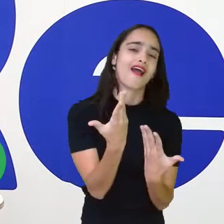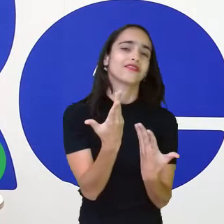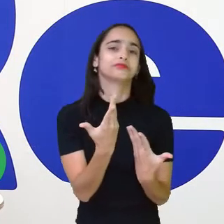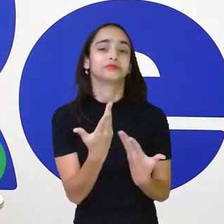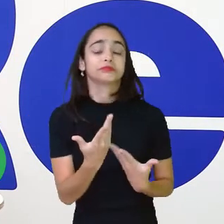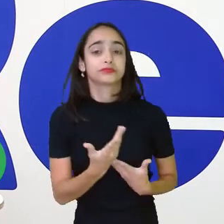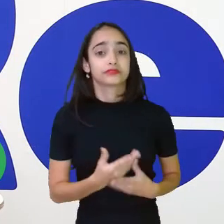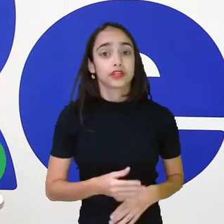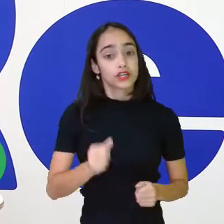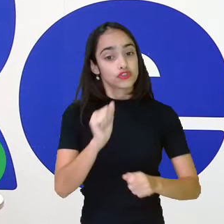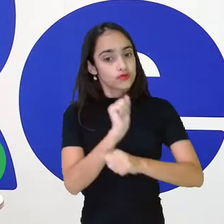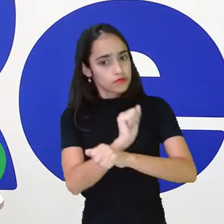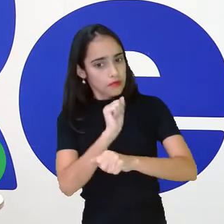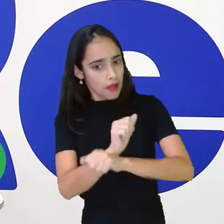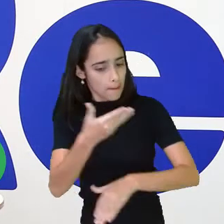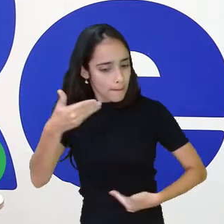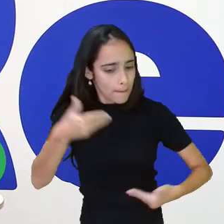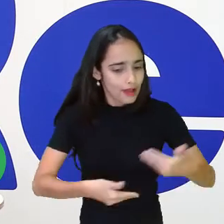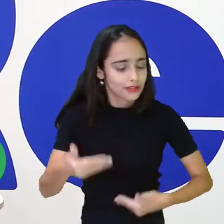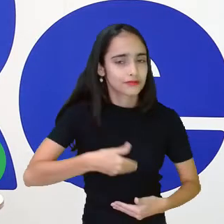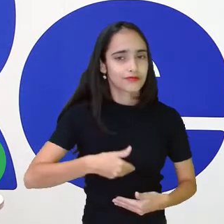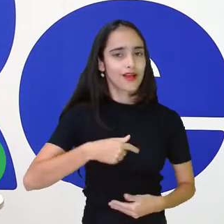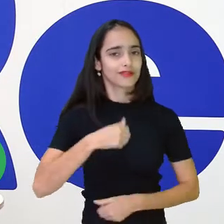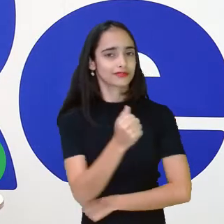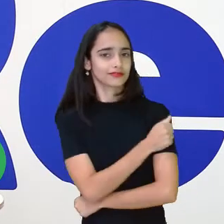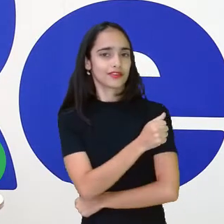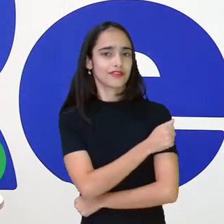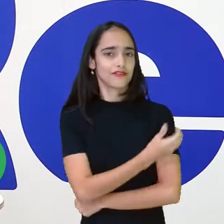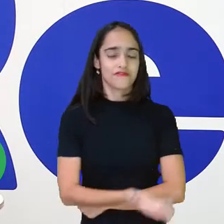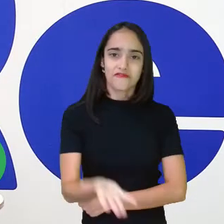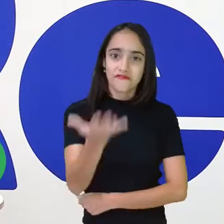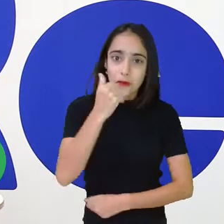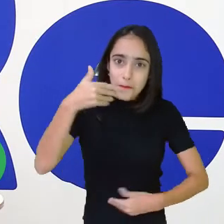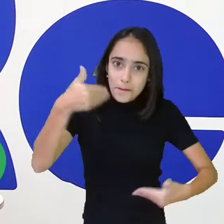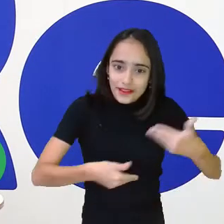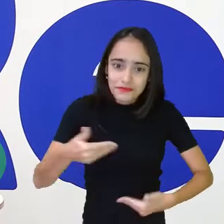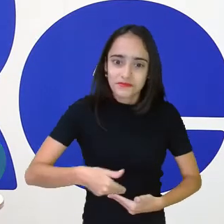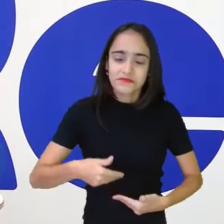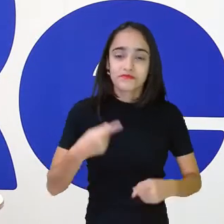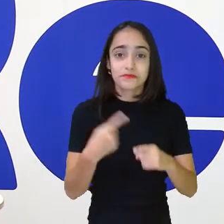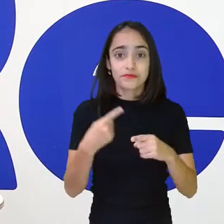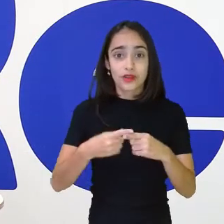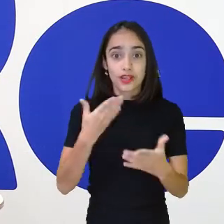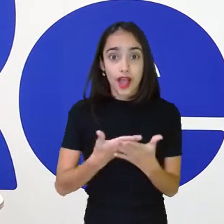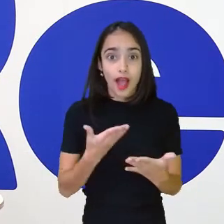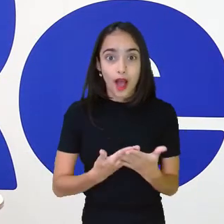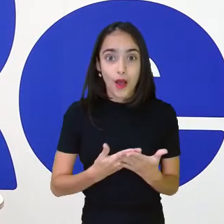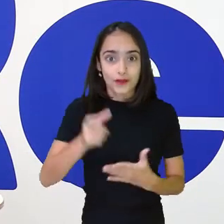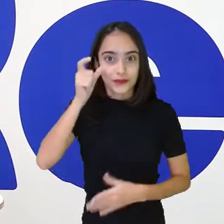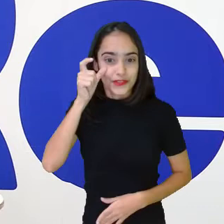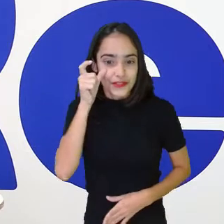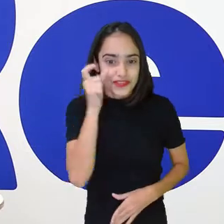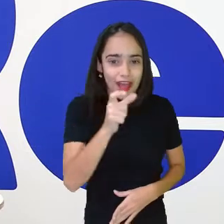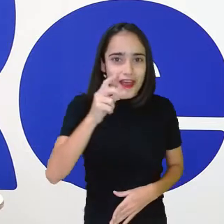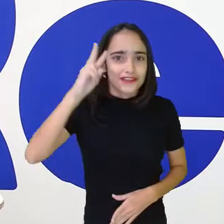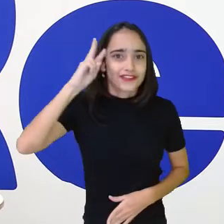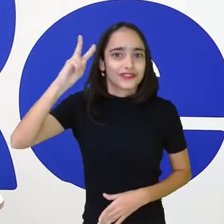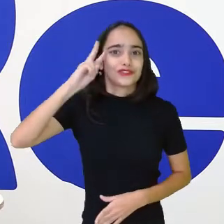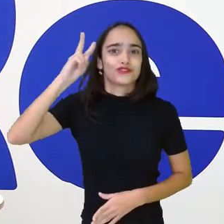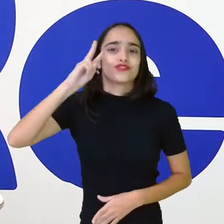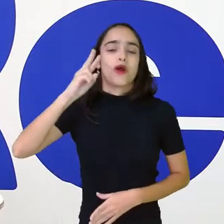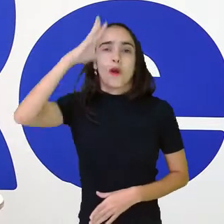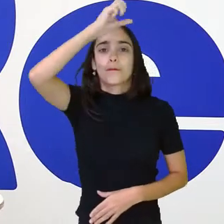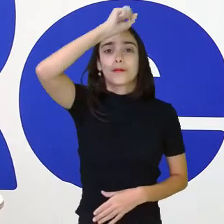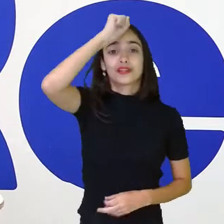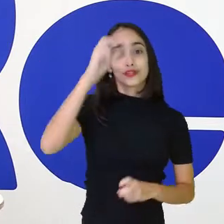nossos estudantes. Vamos aí participar da nossa aula que está super interessante, a nossa aula de história, aprender um pouco sobre